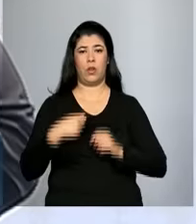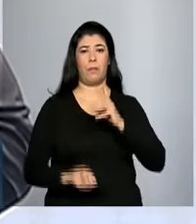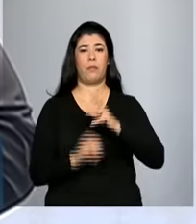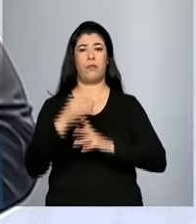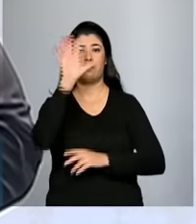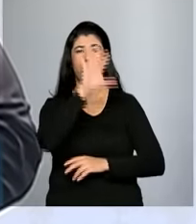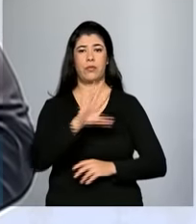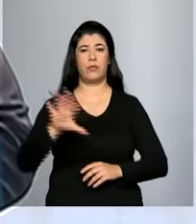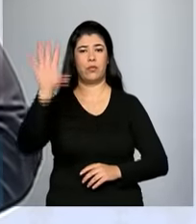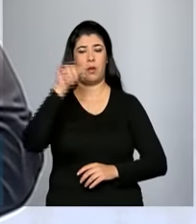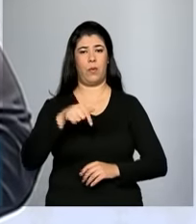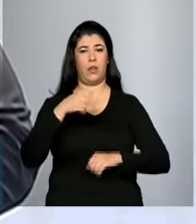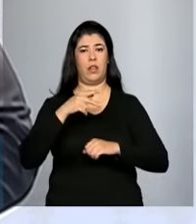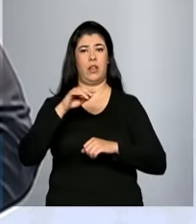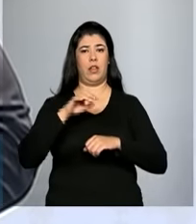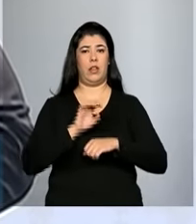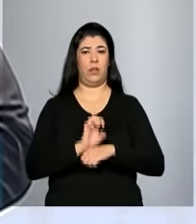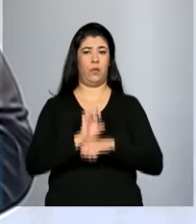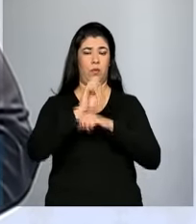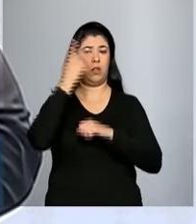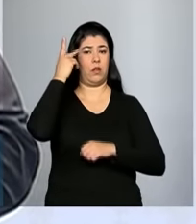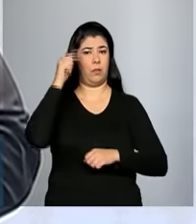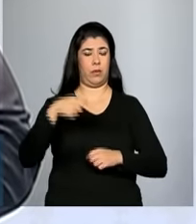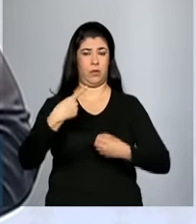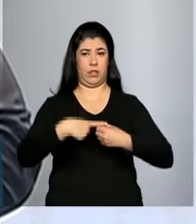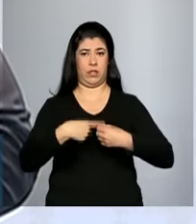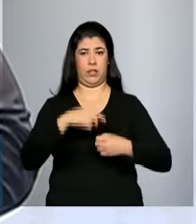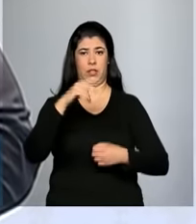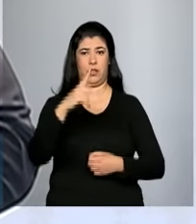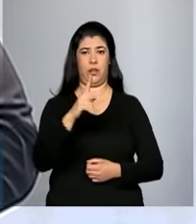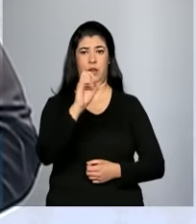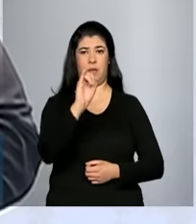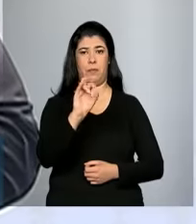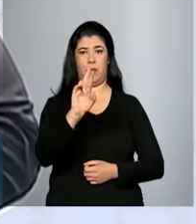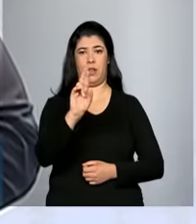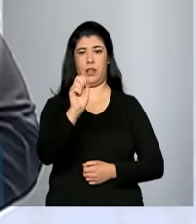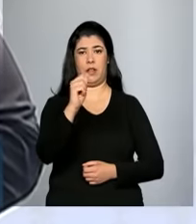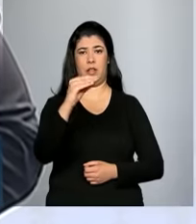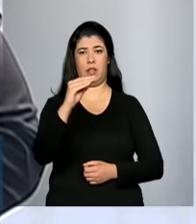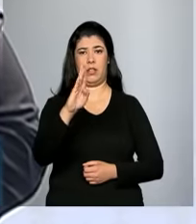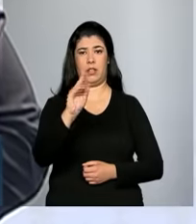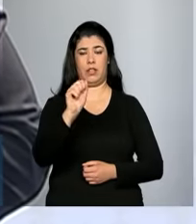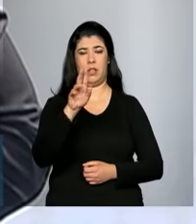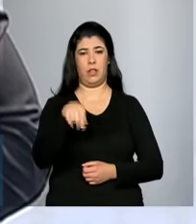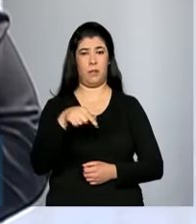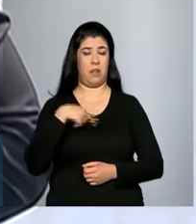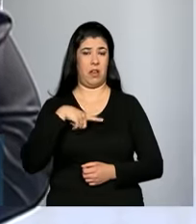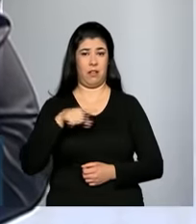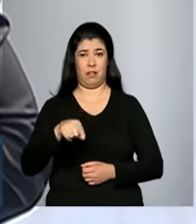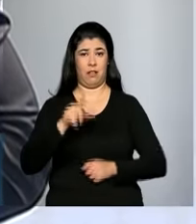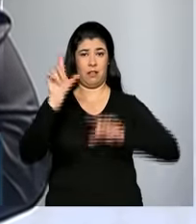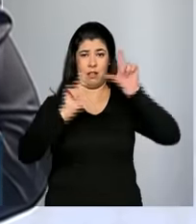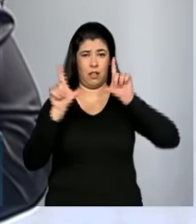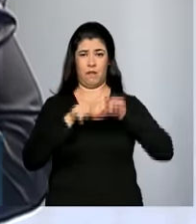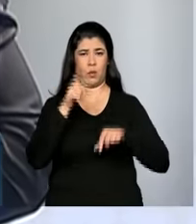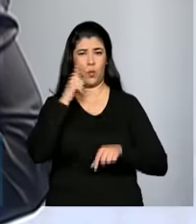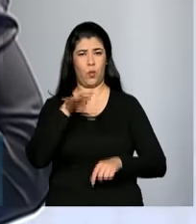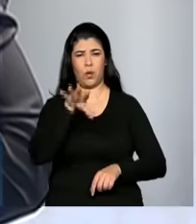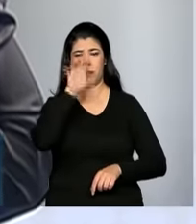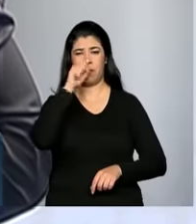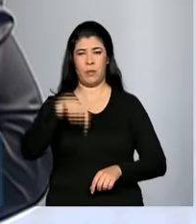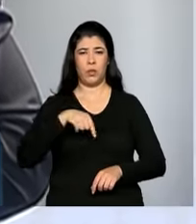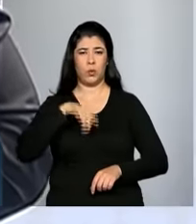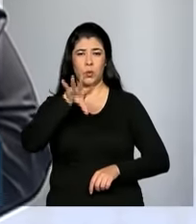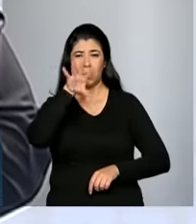no estado de São Paulo. A gente está aqui na cidade de Piracicaba, como você falou, e pena que televisão não tem cheiro, porque a cana-de-açúcar aqui